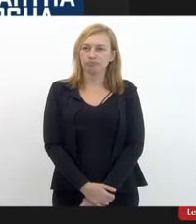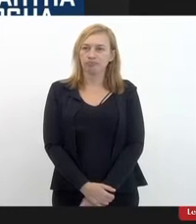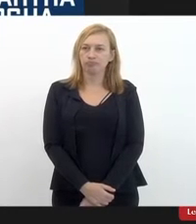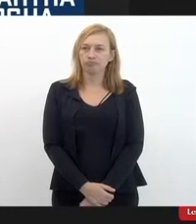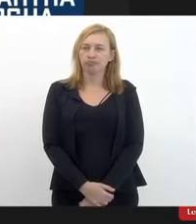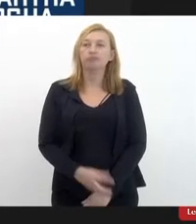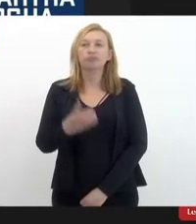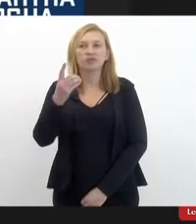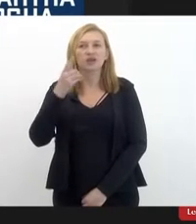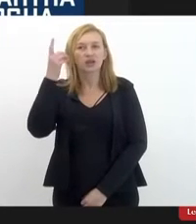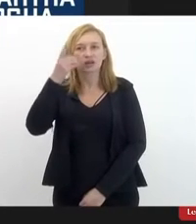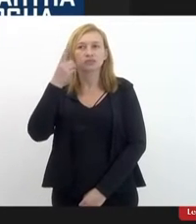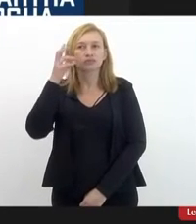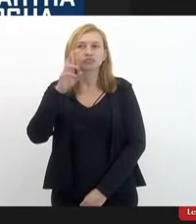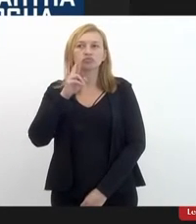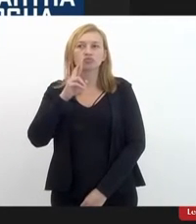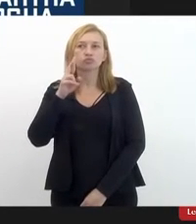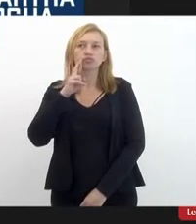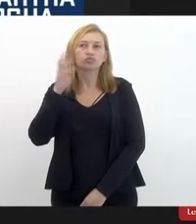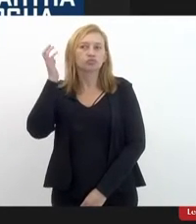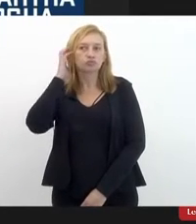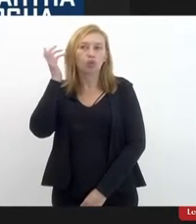Deputada Rosane, está sem som.